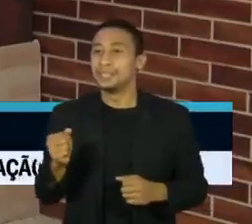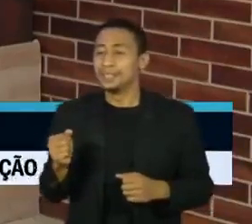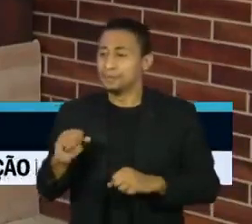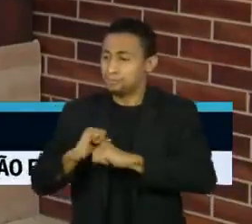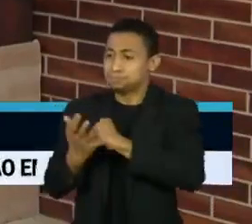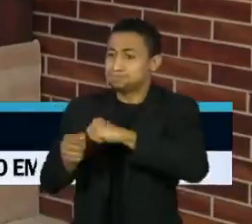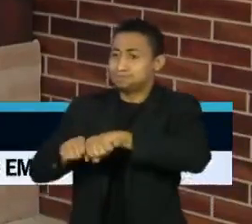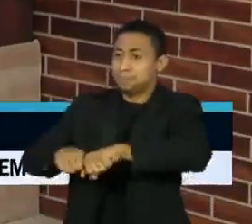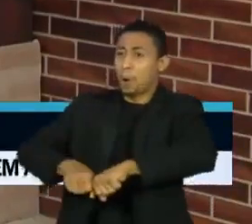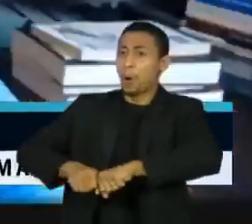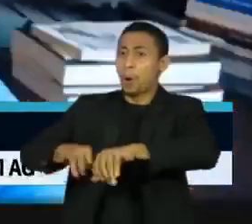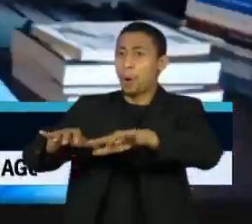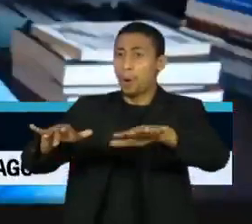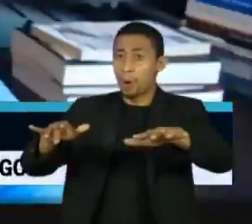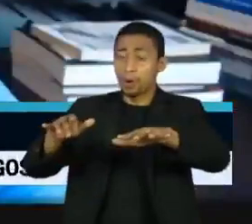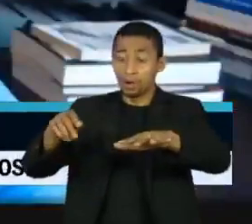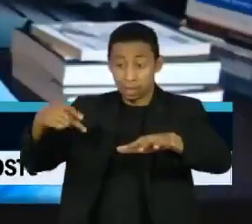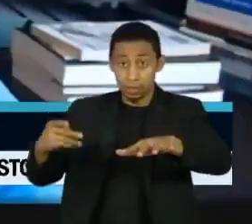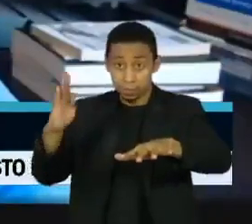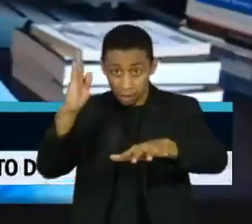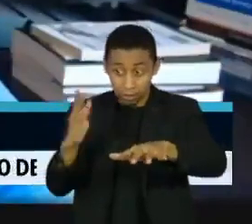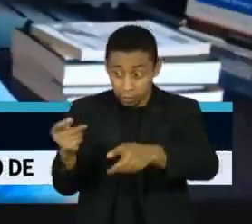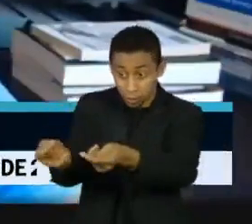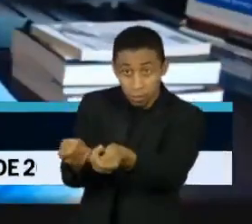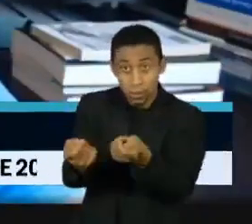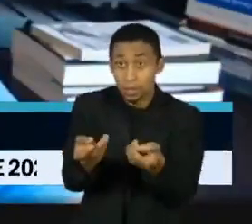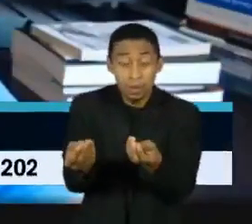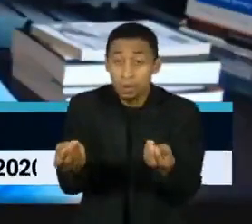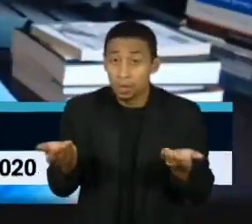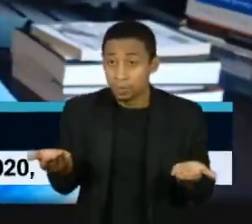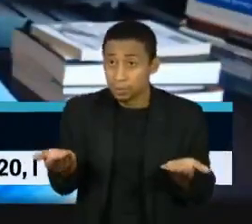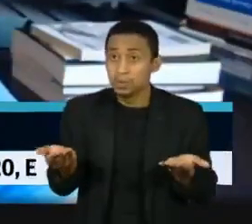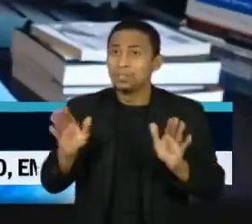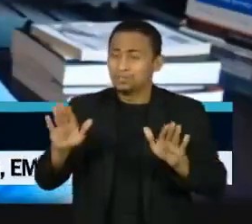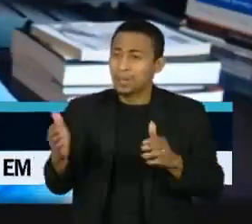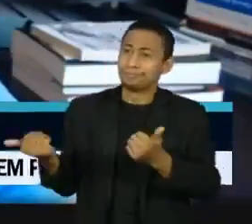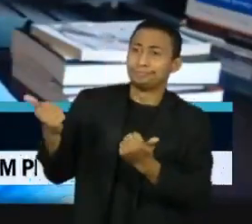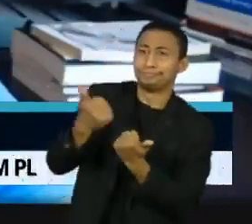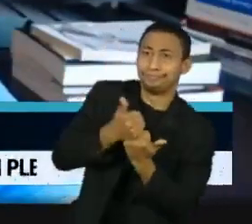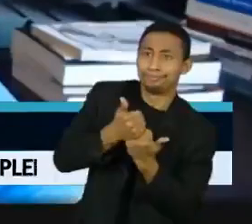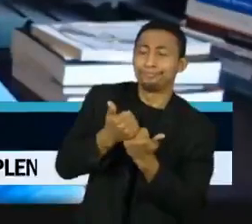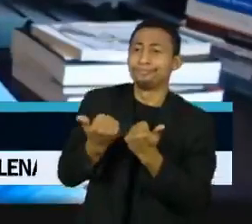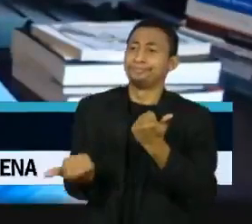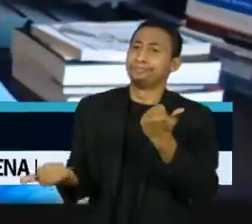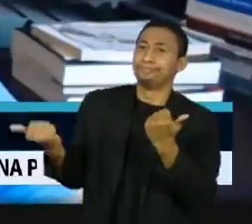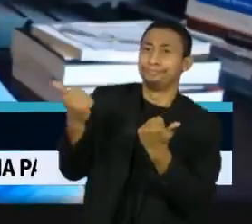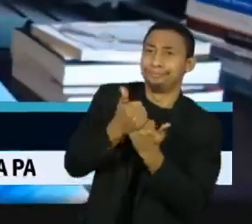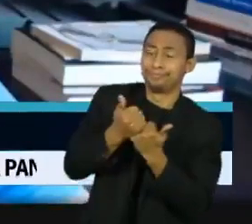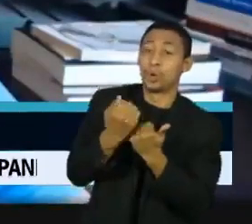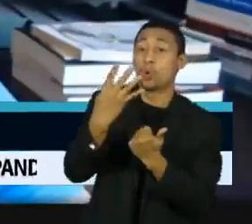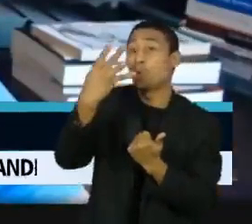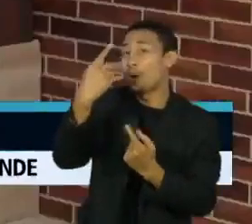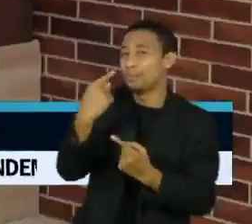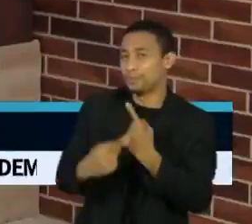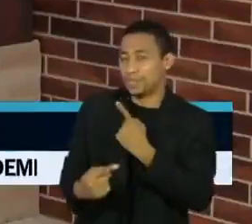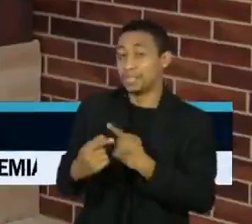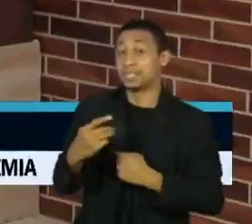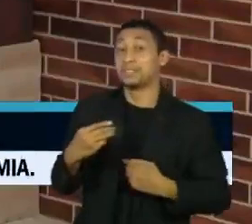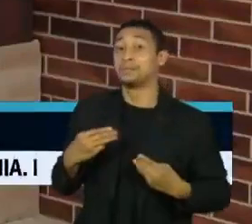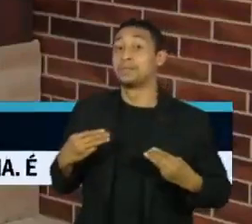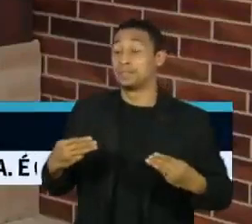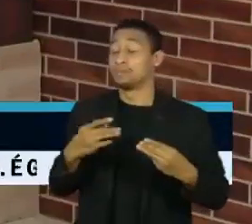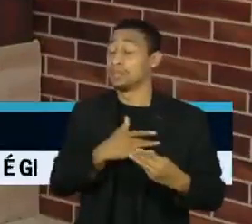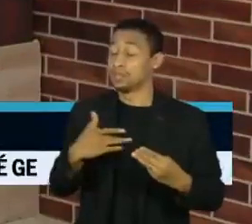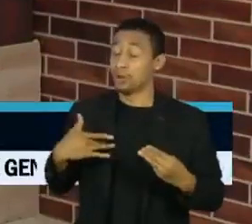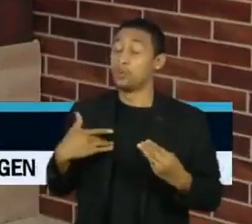pandemia aqui no Brasil, no momento em que o Brasil já trocou quatro vezes de ministros da saúde. Na sua